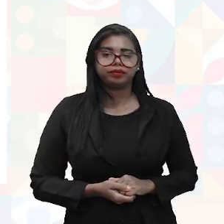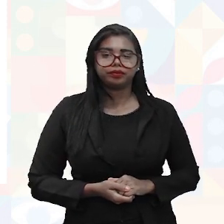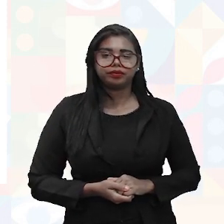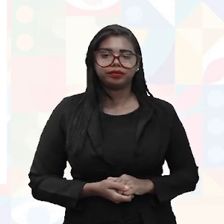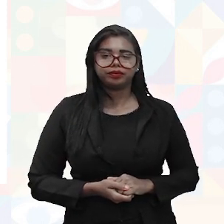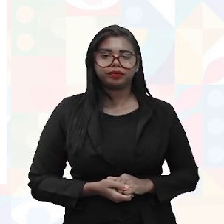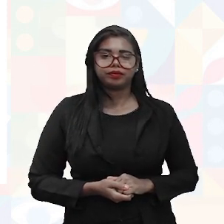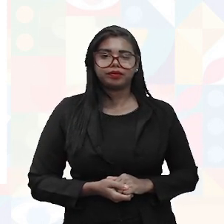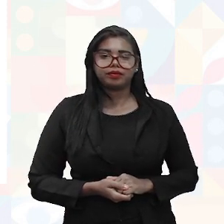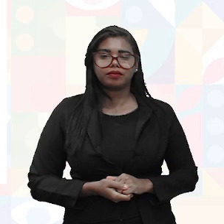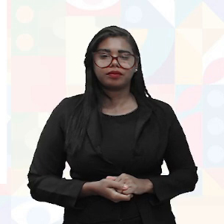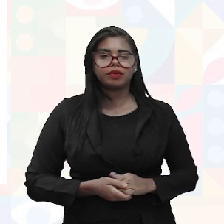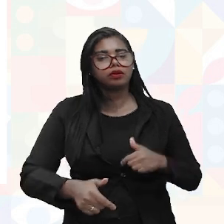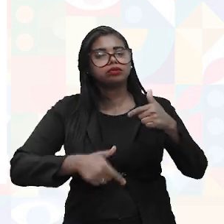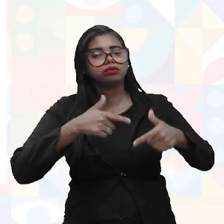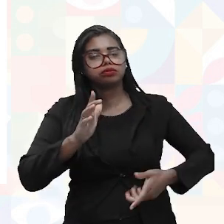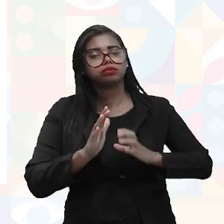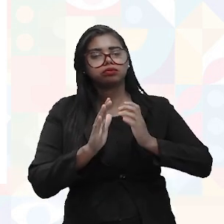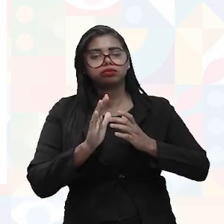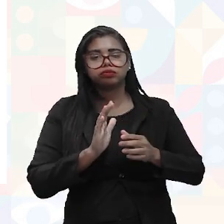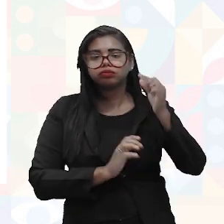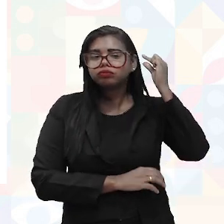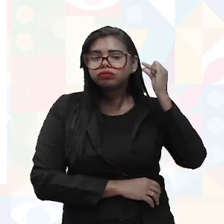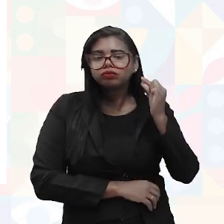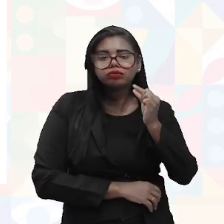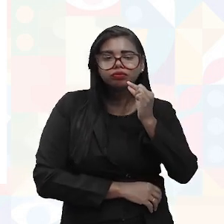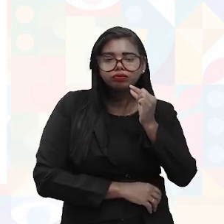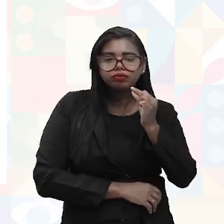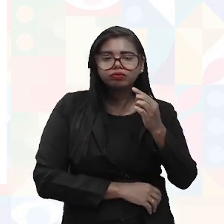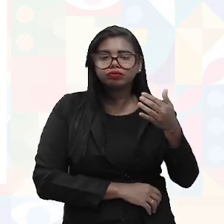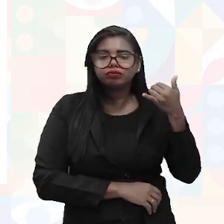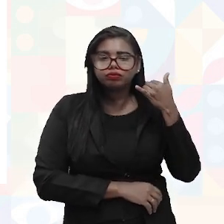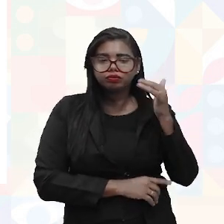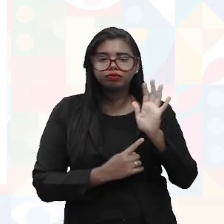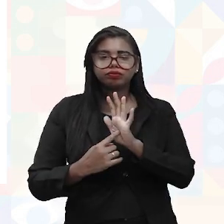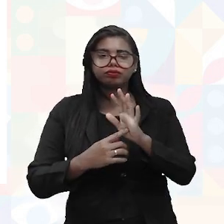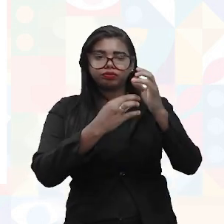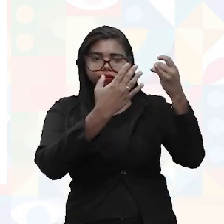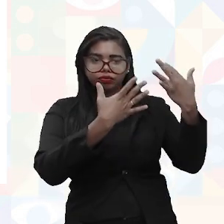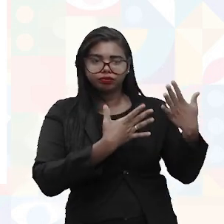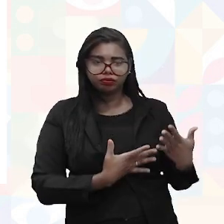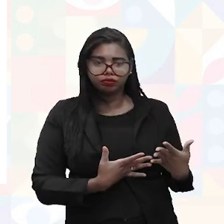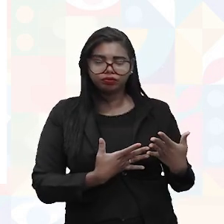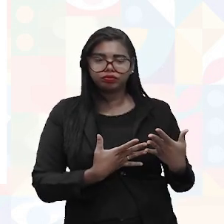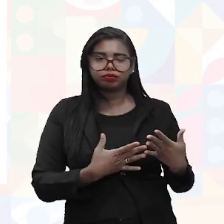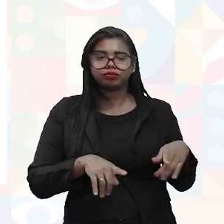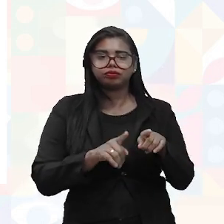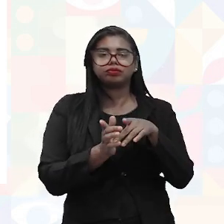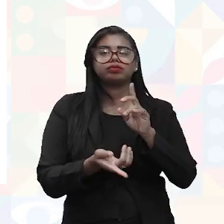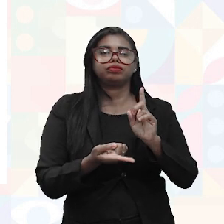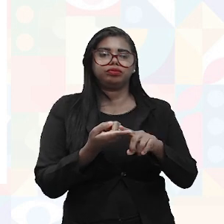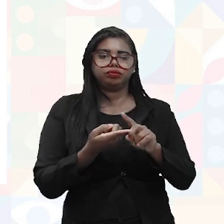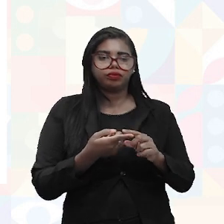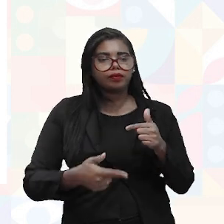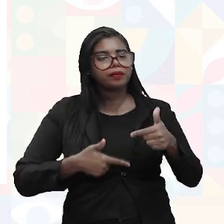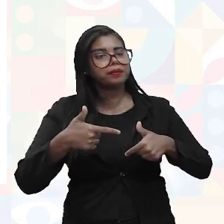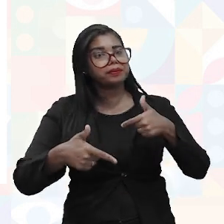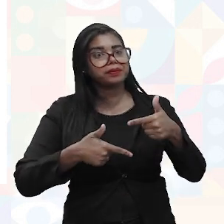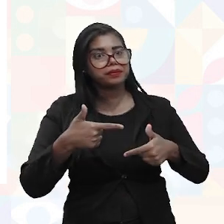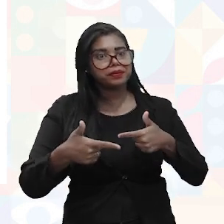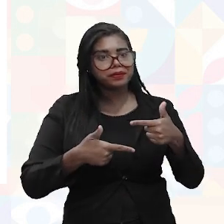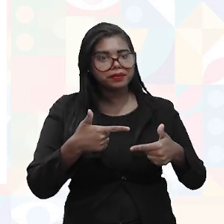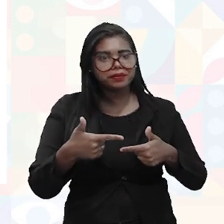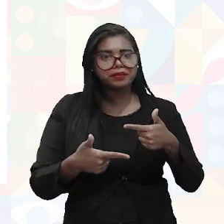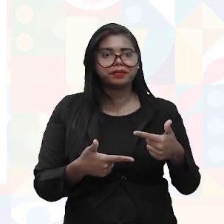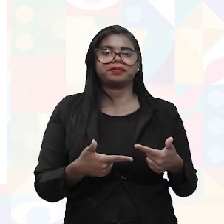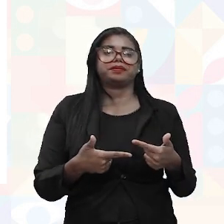Mobiliários do posto de trabalho do teleatendimento. Eu vou citar aqui o que diz para esse trabalho. Para